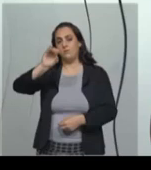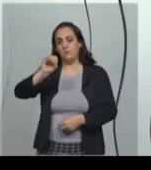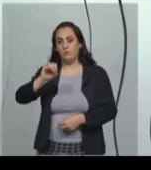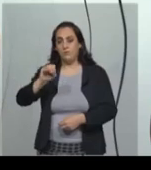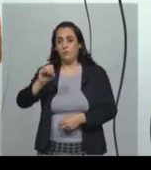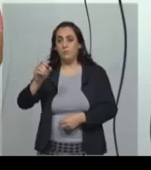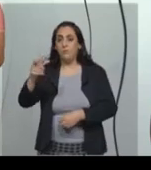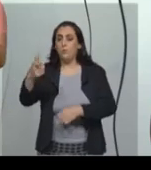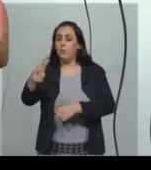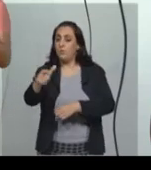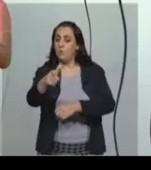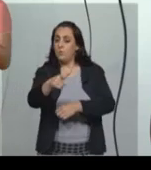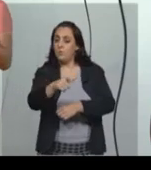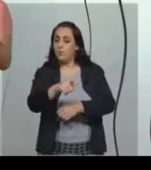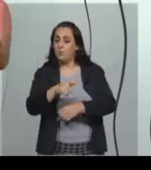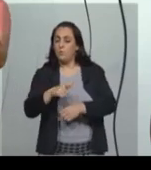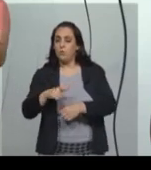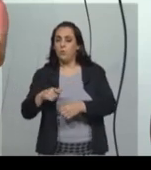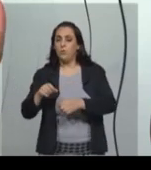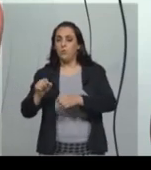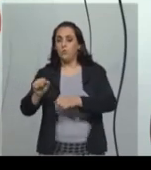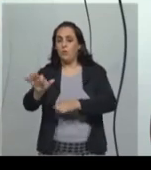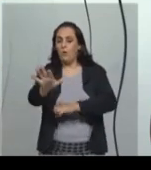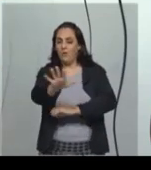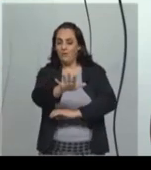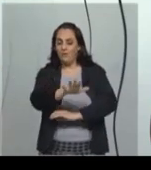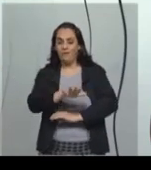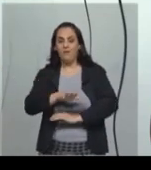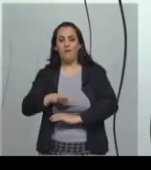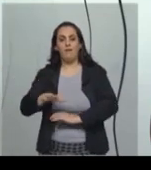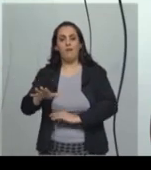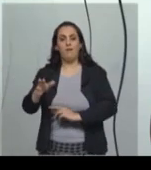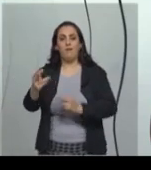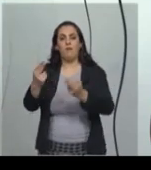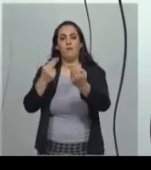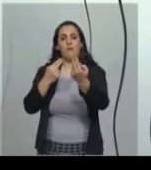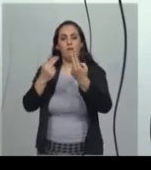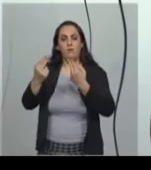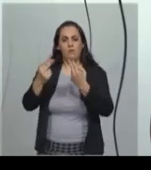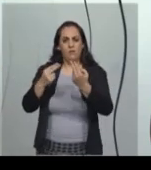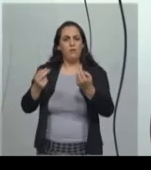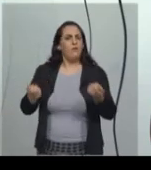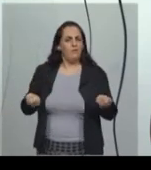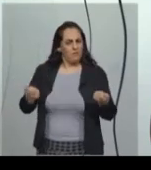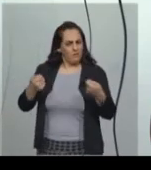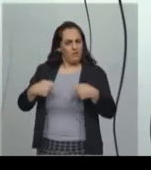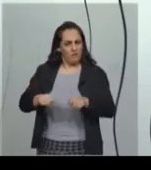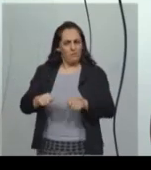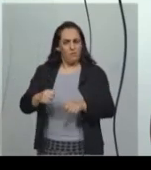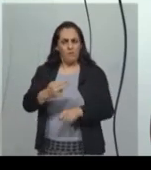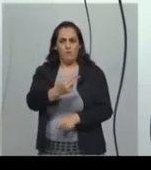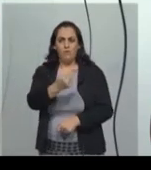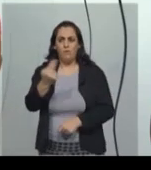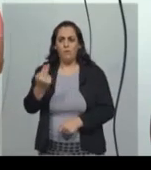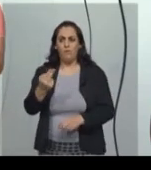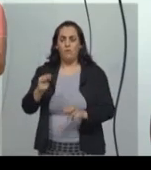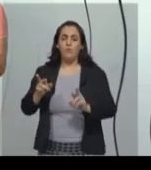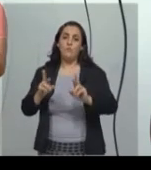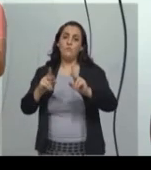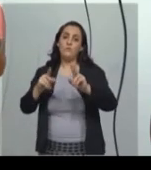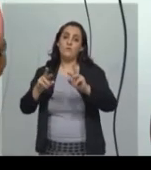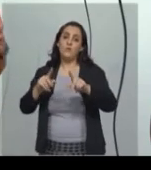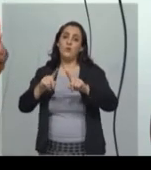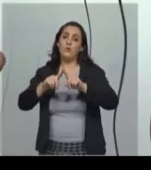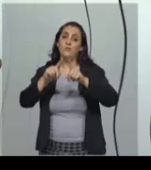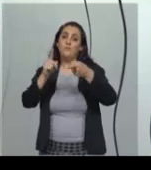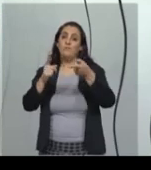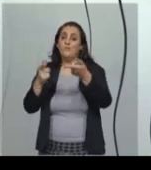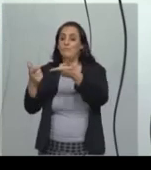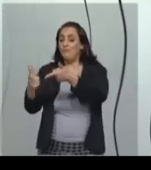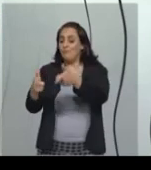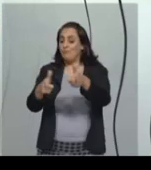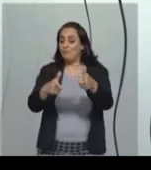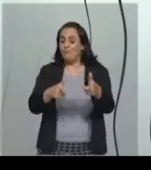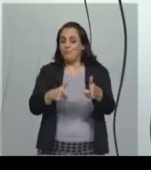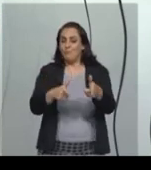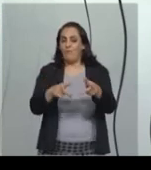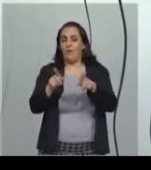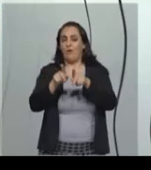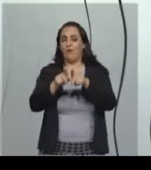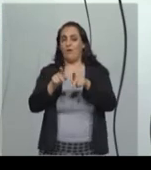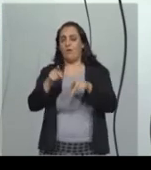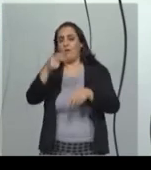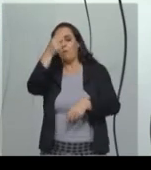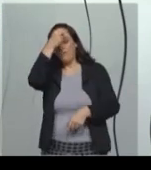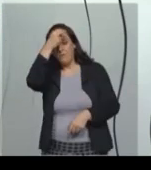município podem ter outro nome, mas como não tem a prefeitura e não tem a câmara municipal,